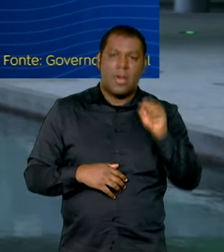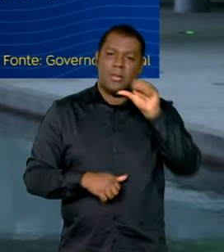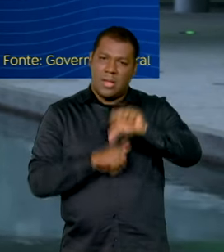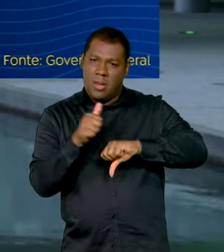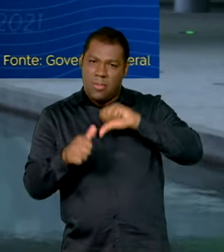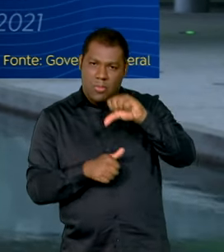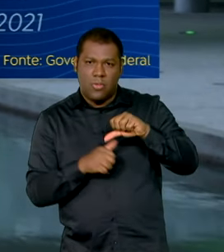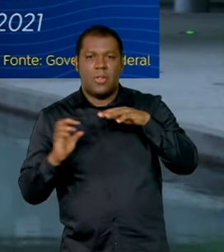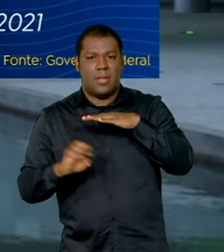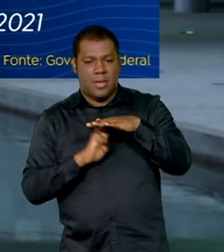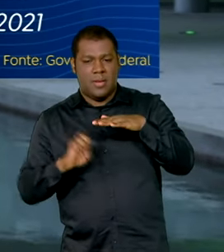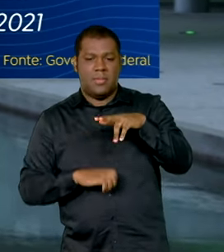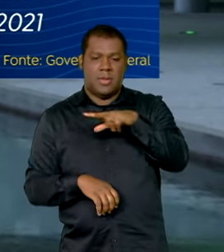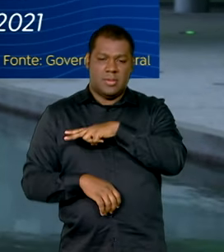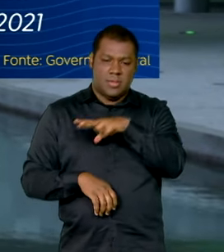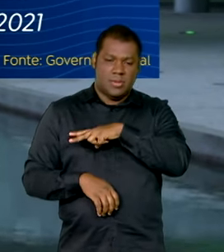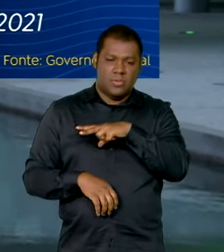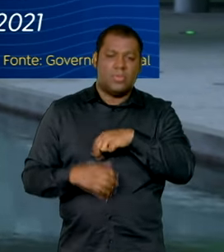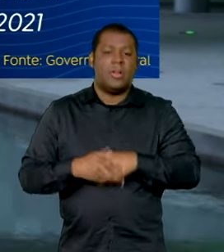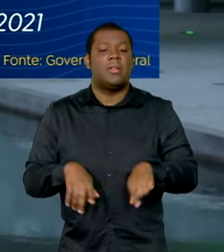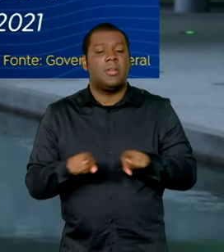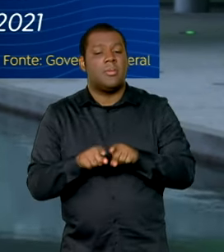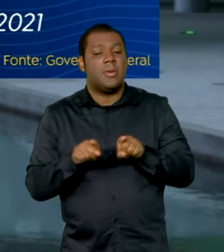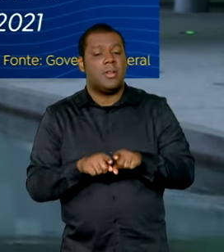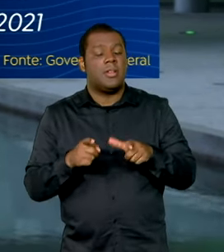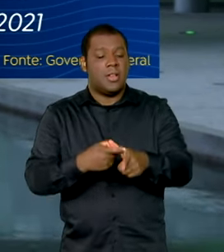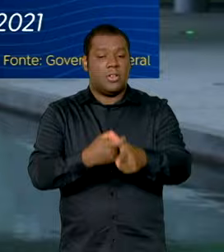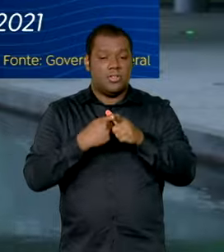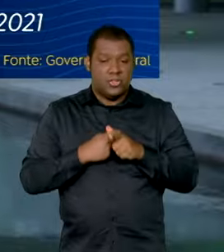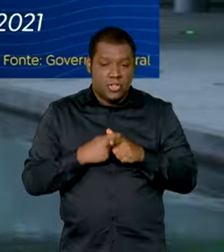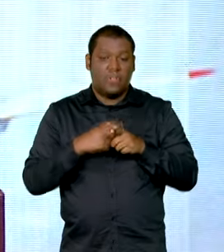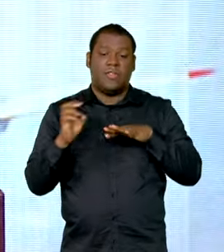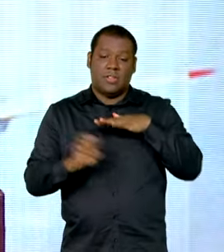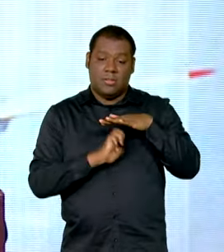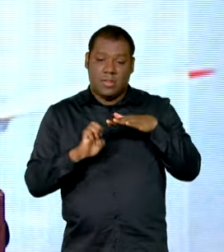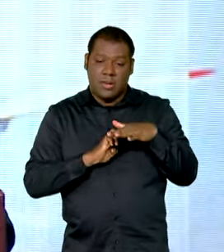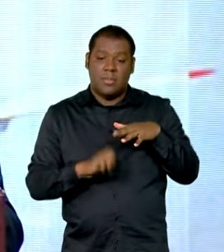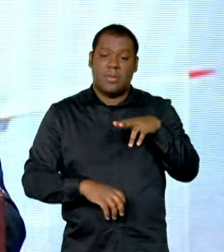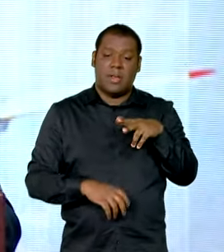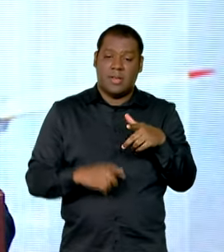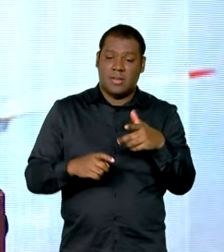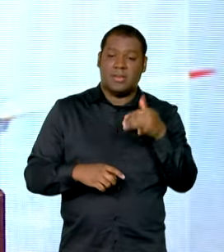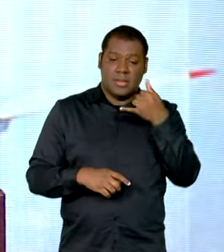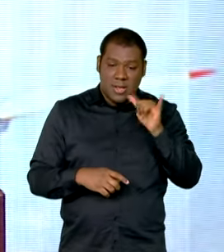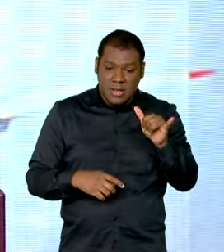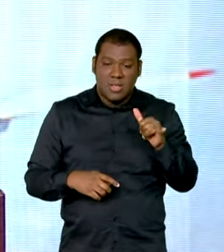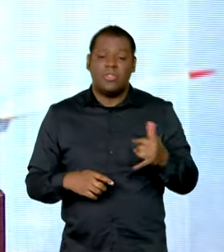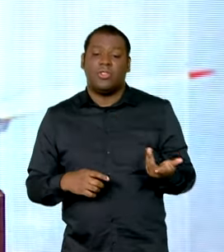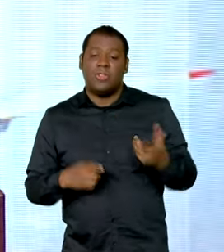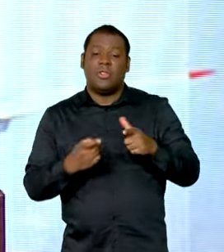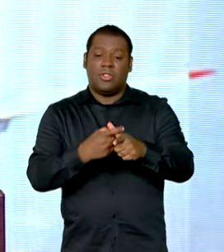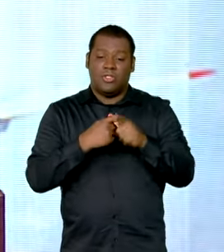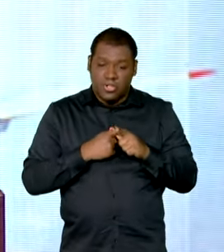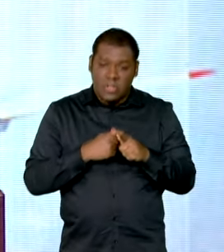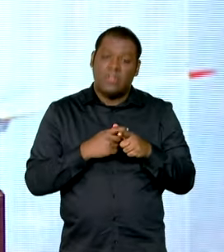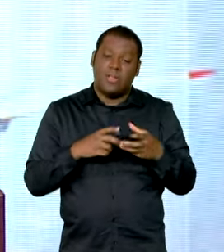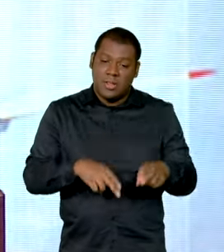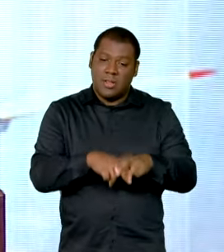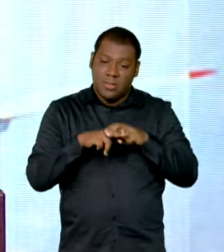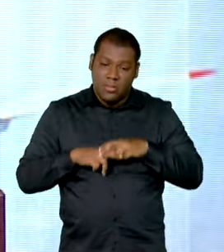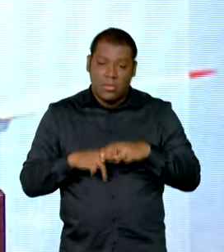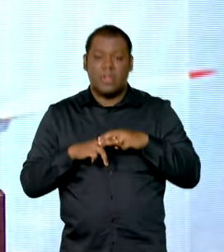durante a pandemia da Covid-19 e a crise hídrica de 2021. Vamos quitar, vamos trabalhar para isso.